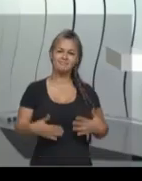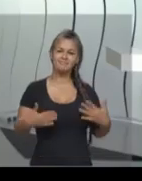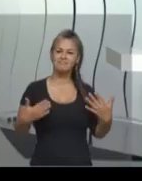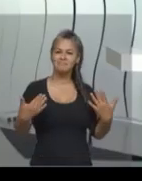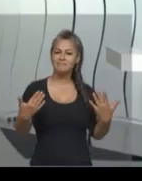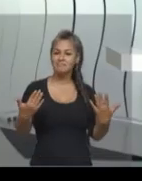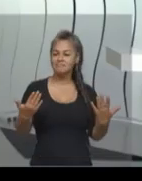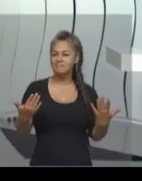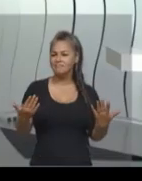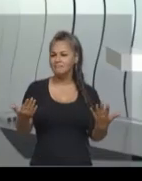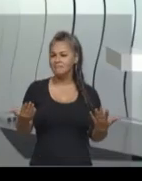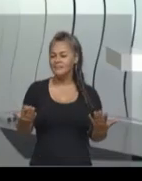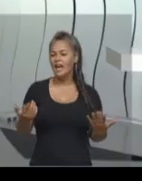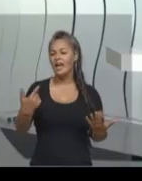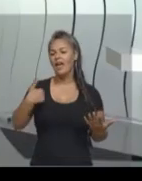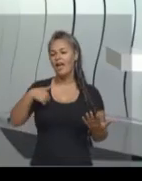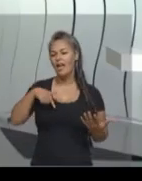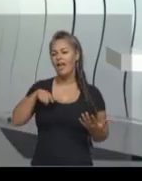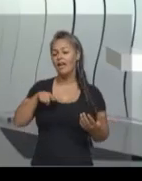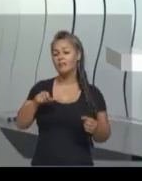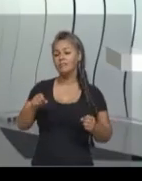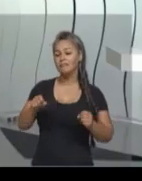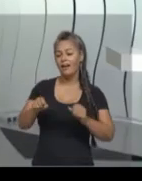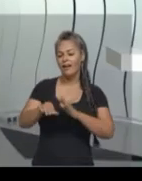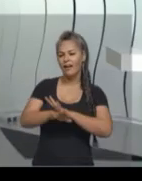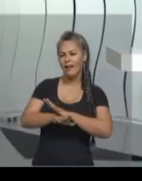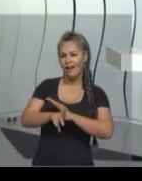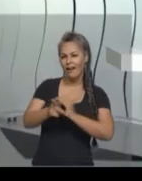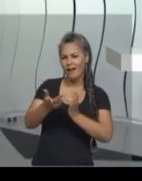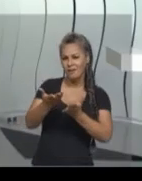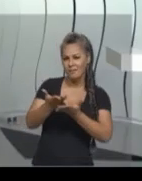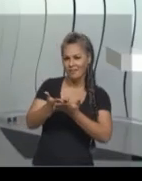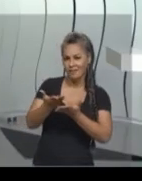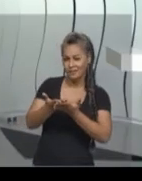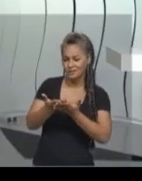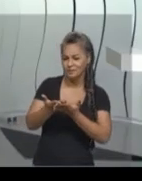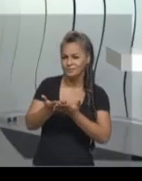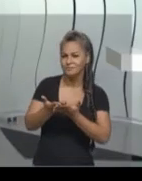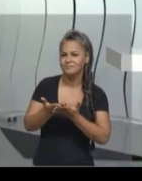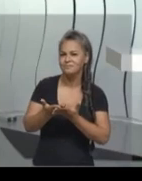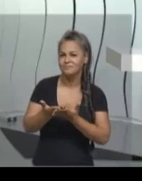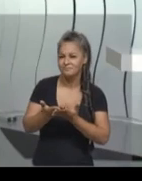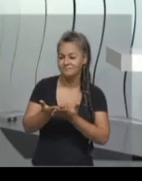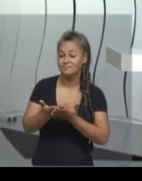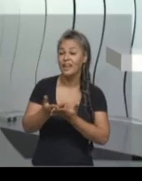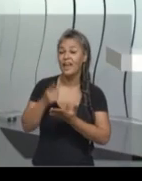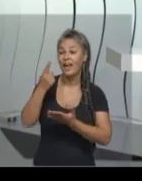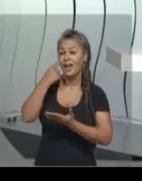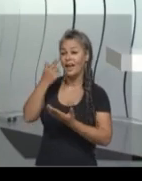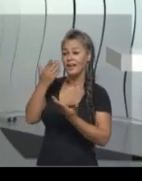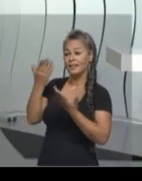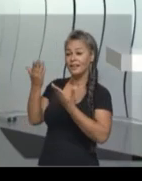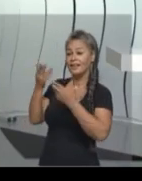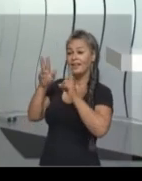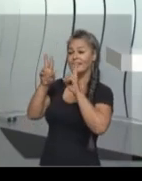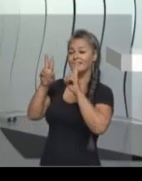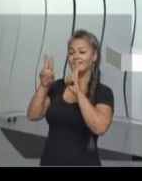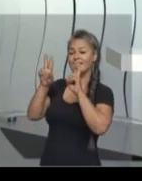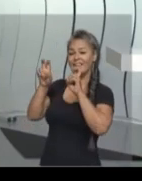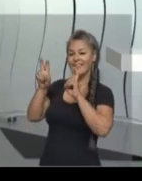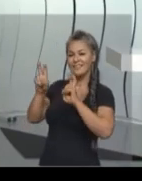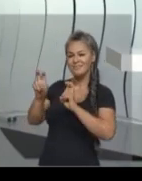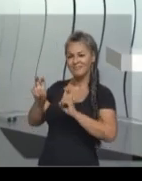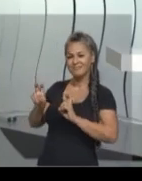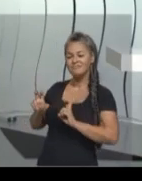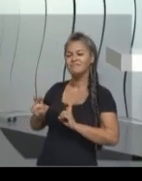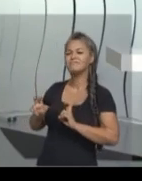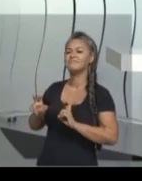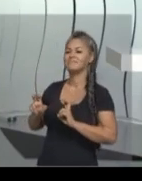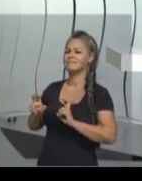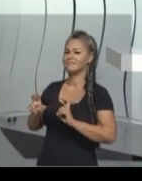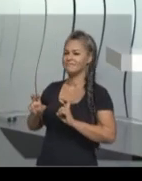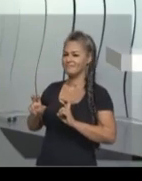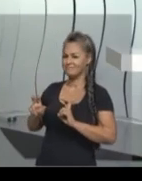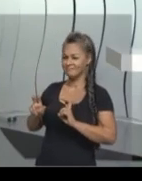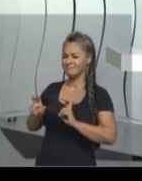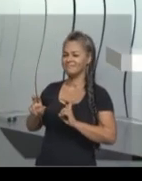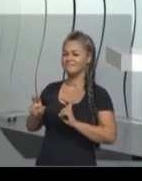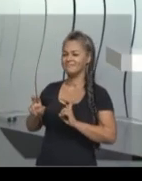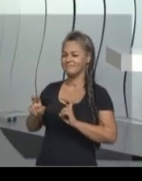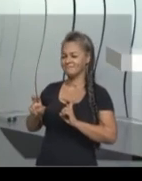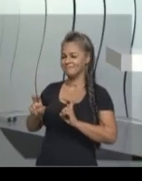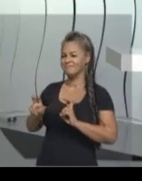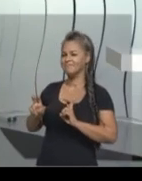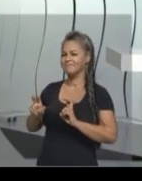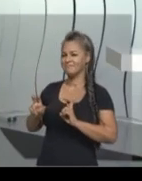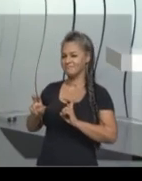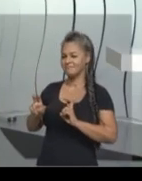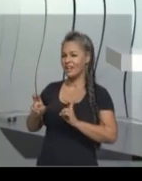isso eu encerro a nossa aula de hoje. Esses foram os principais tópicos sobre o nosso